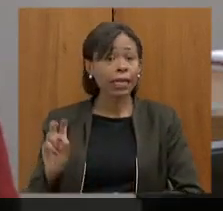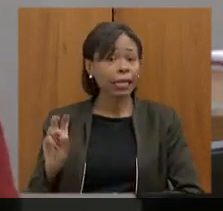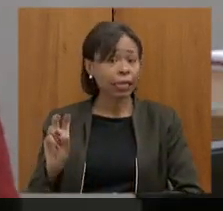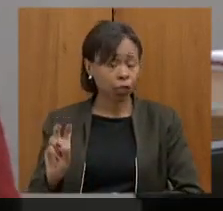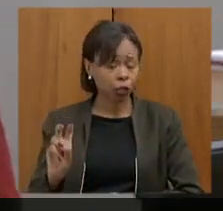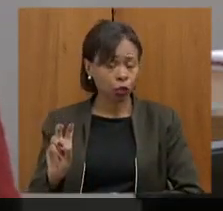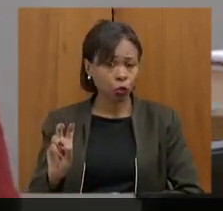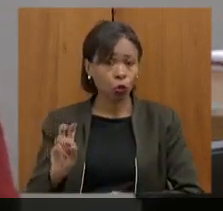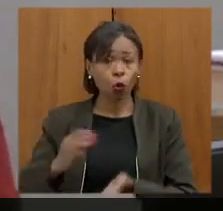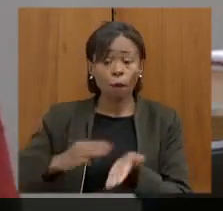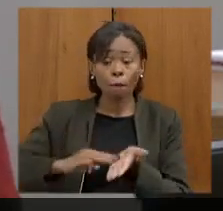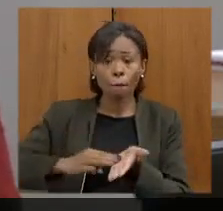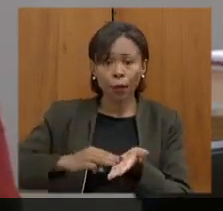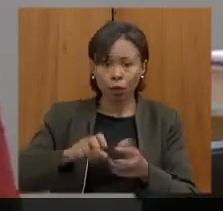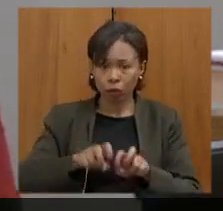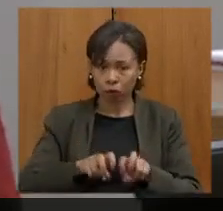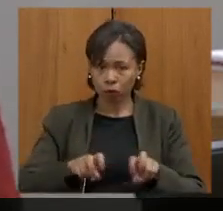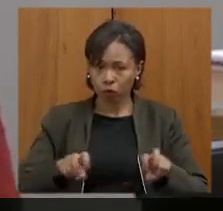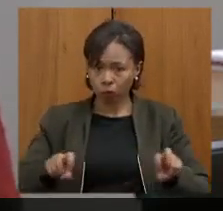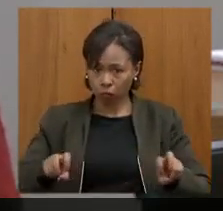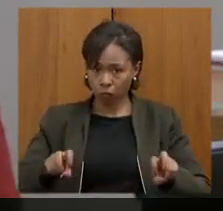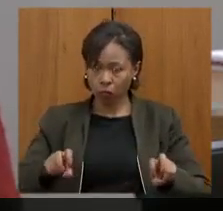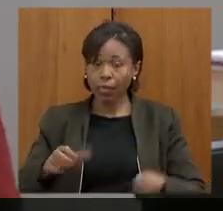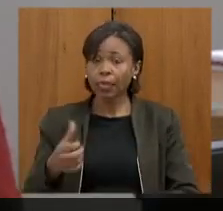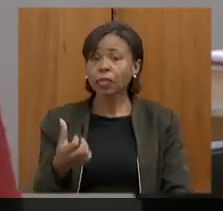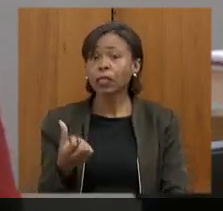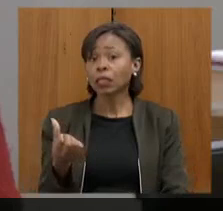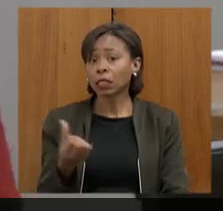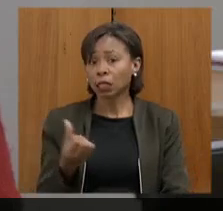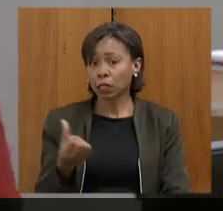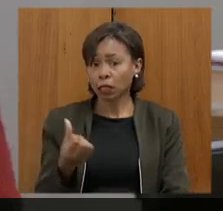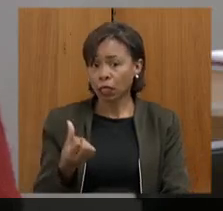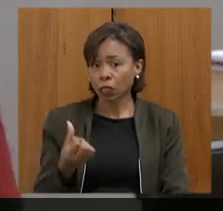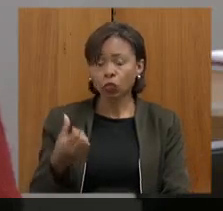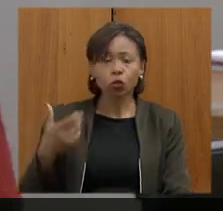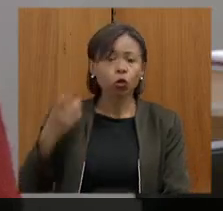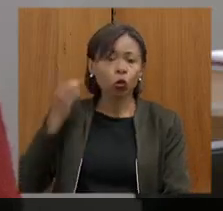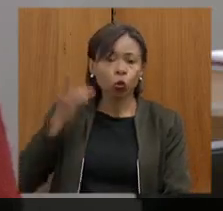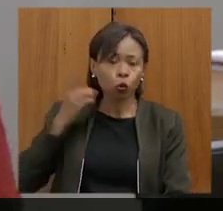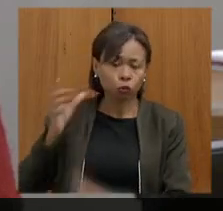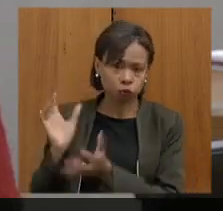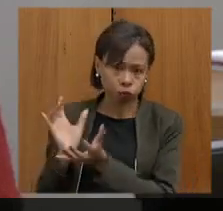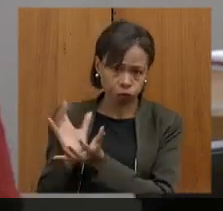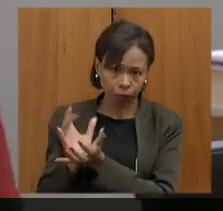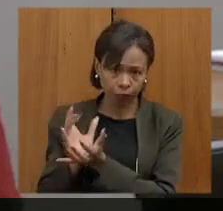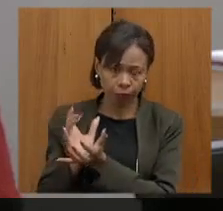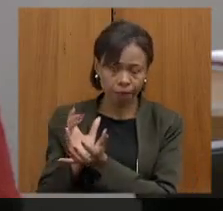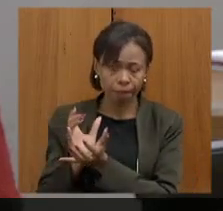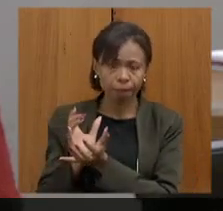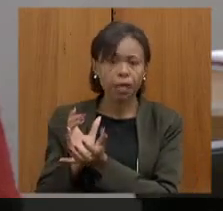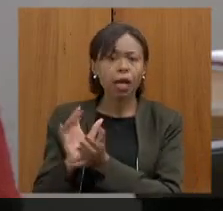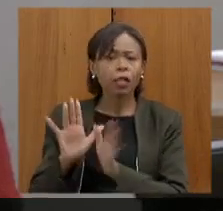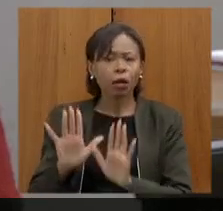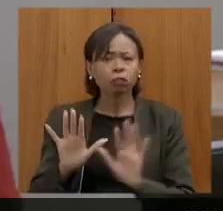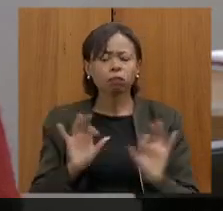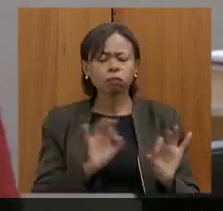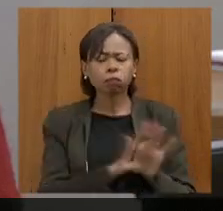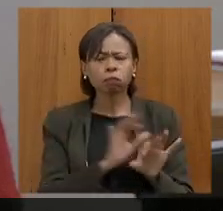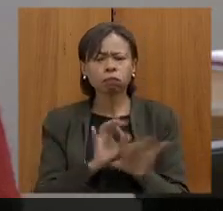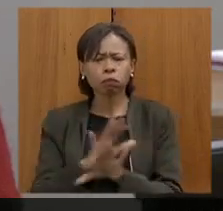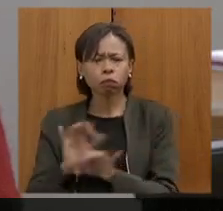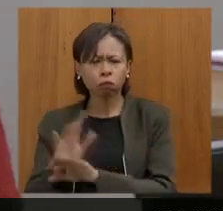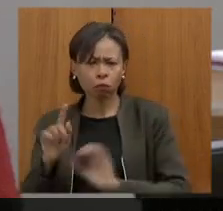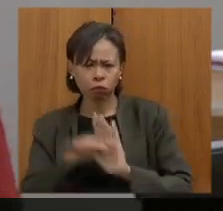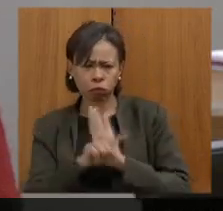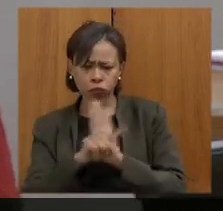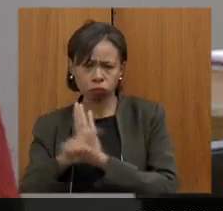ordem de inscrição. Sexto, demais parlamentares por ordem de inscrição. Após cada interpelação, a autoridade